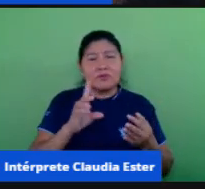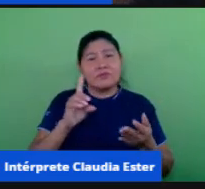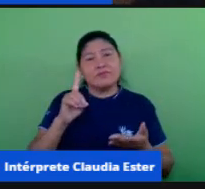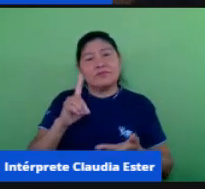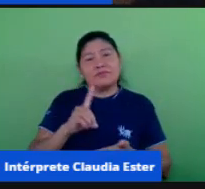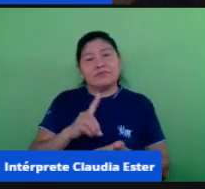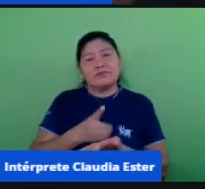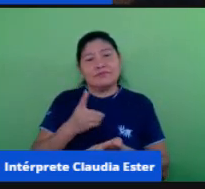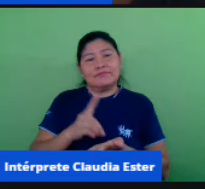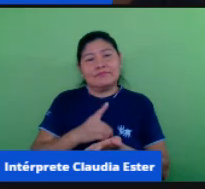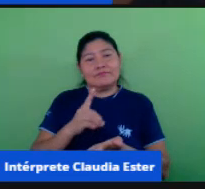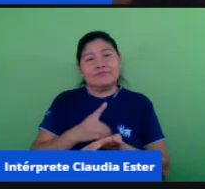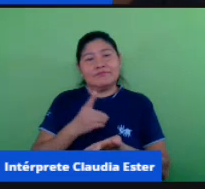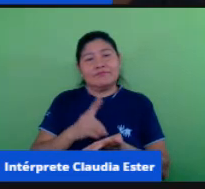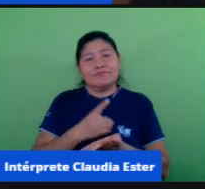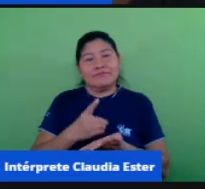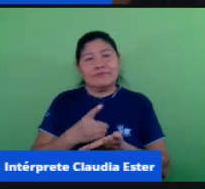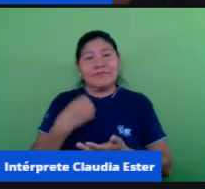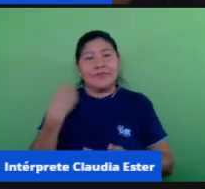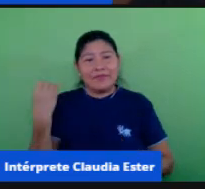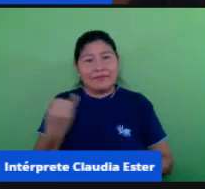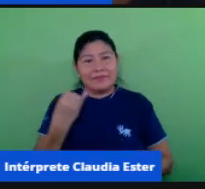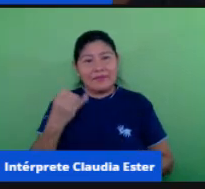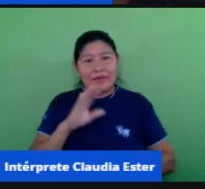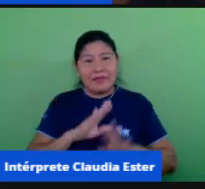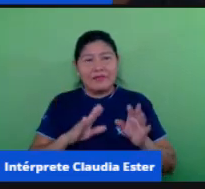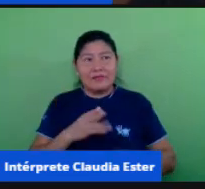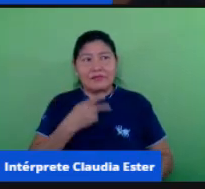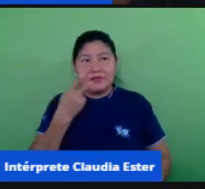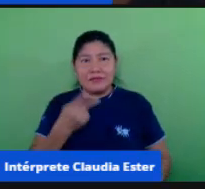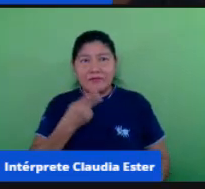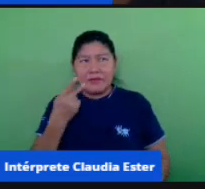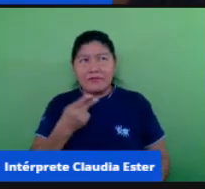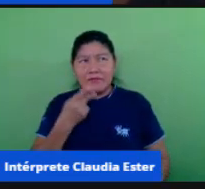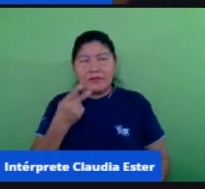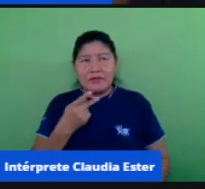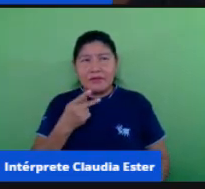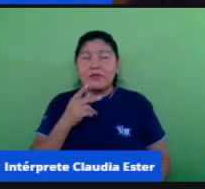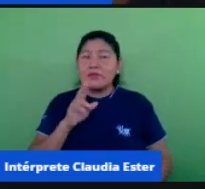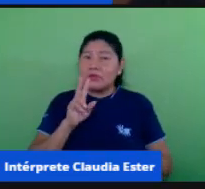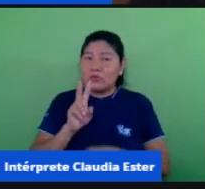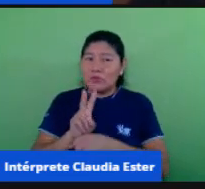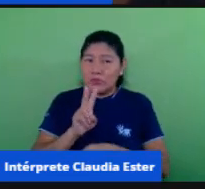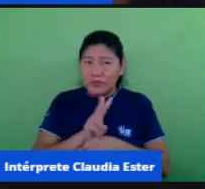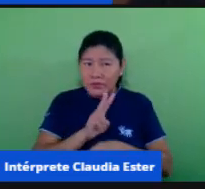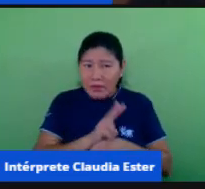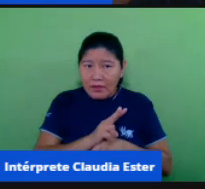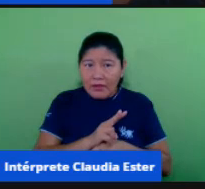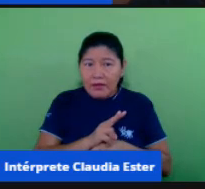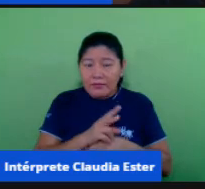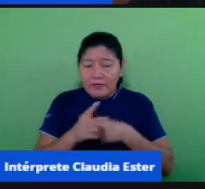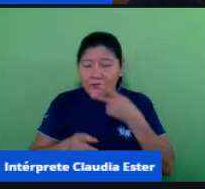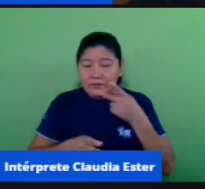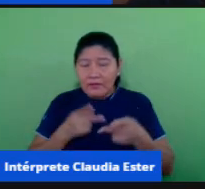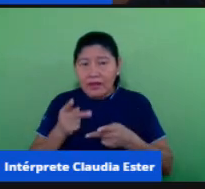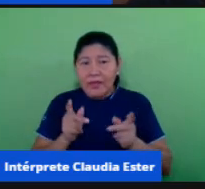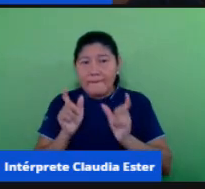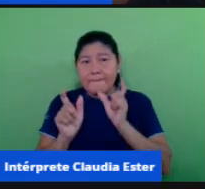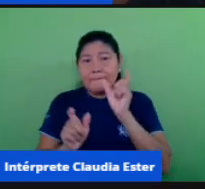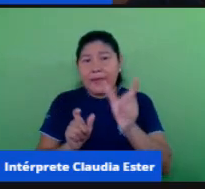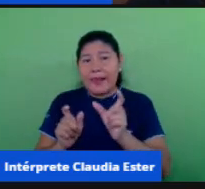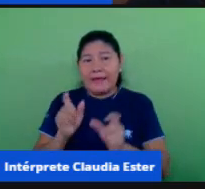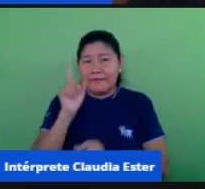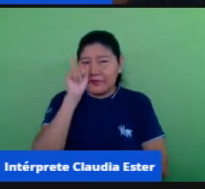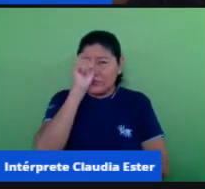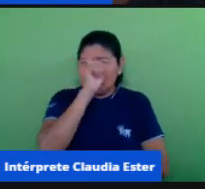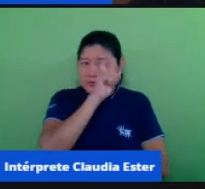professora está falando e você só está fazendo um áudio para ele né então tem que ter esse cuidado de falar o óbvio para